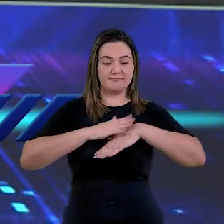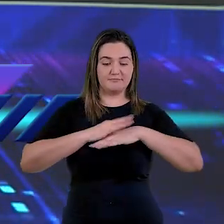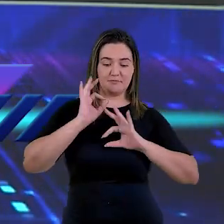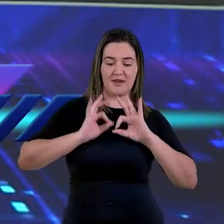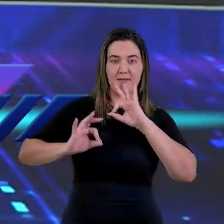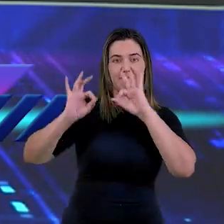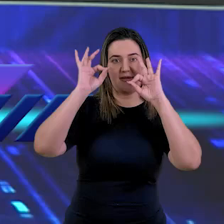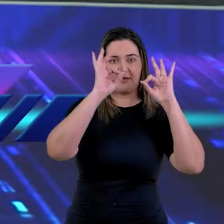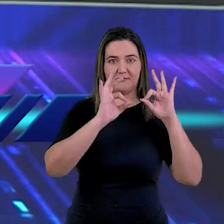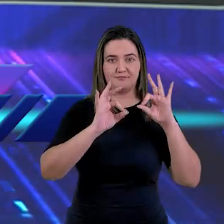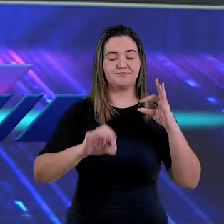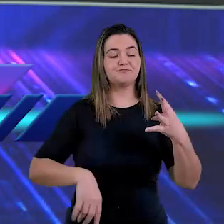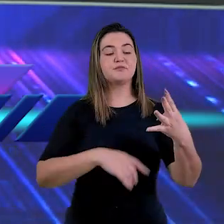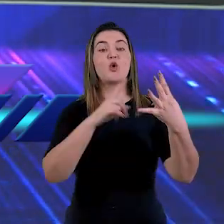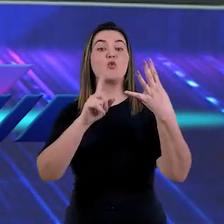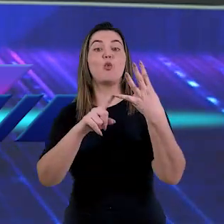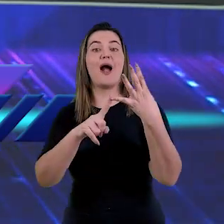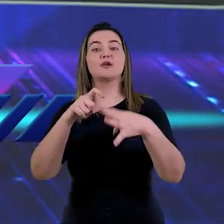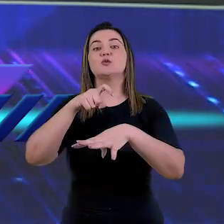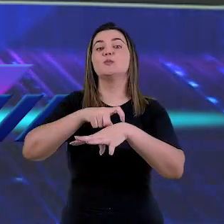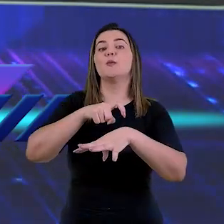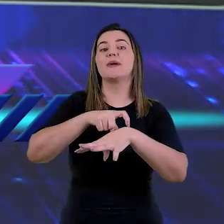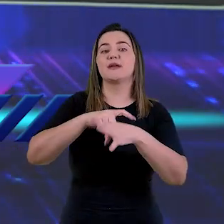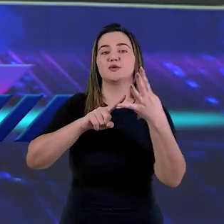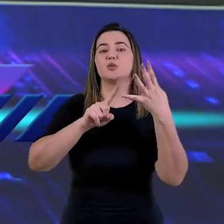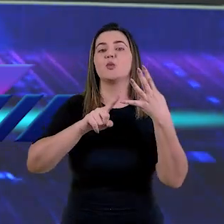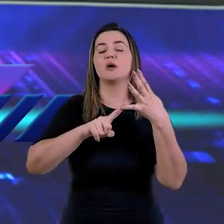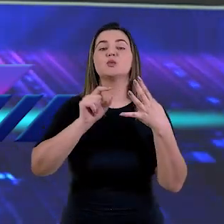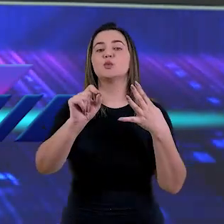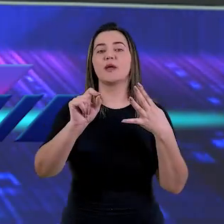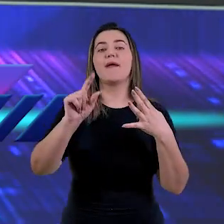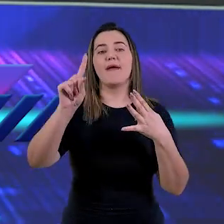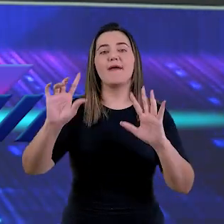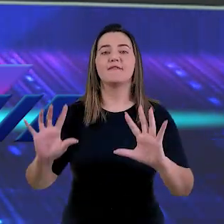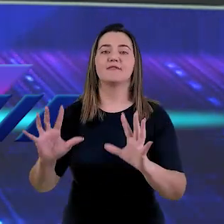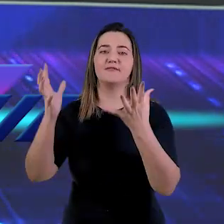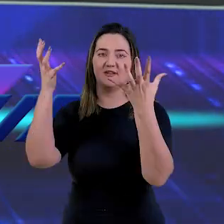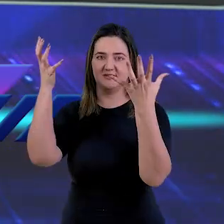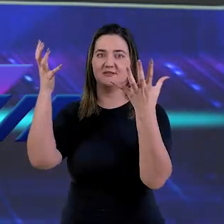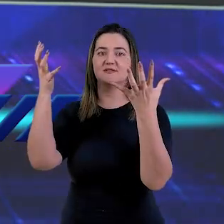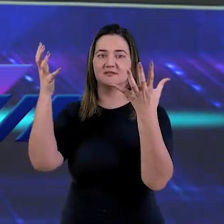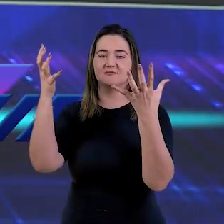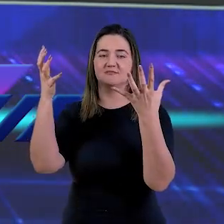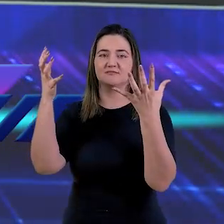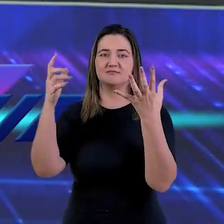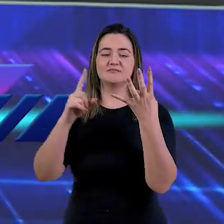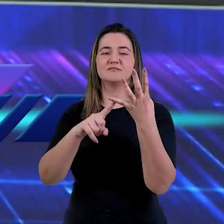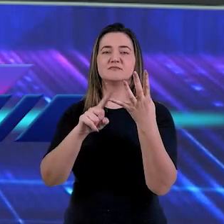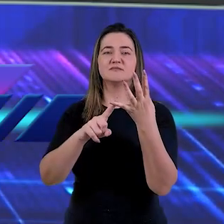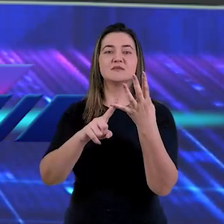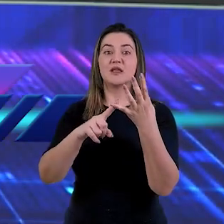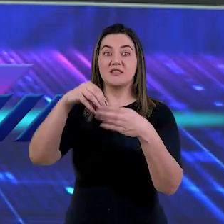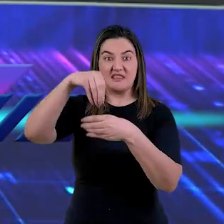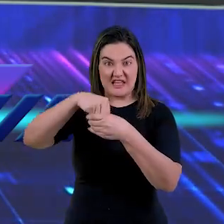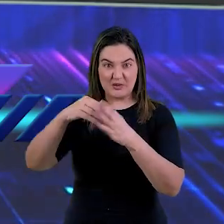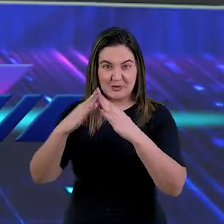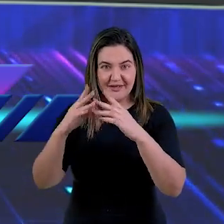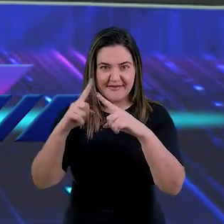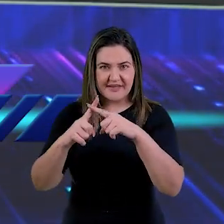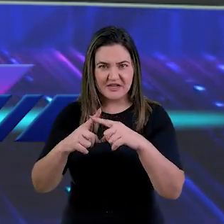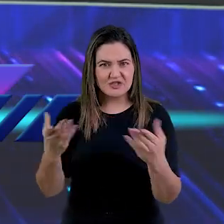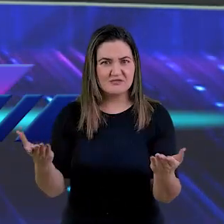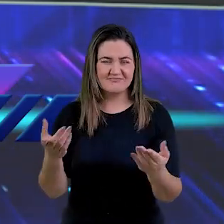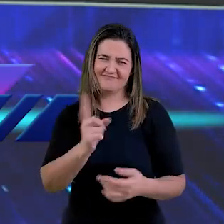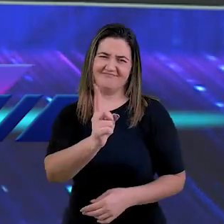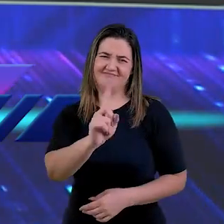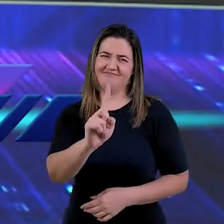Então, vem a quarta fase, a quarta etapa, que era a cerimônia de casamento. Que não acontecia na igreja como